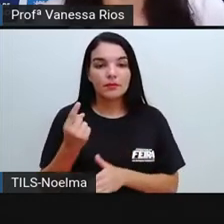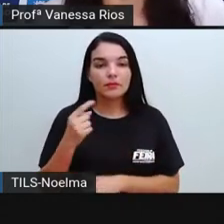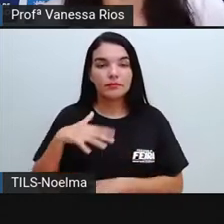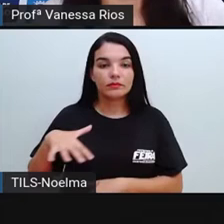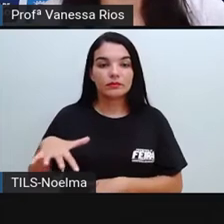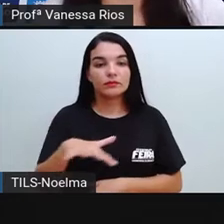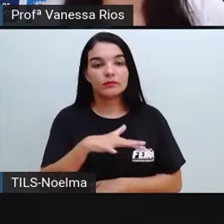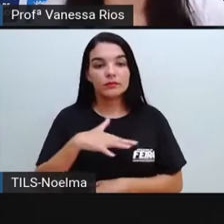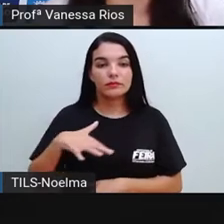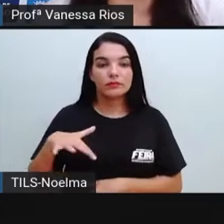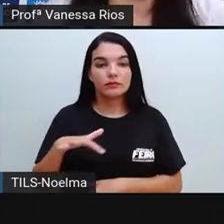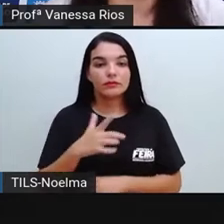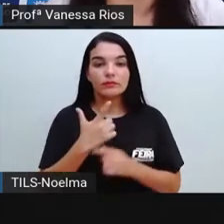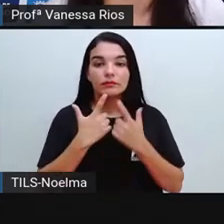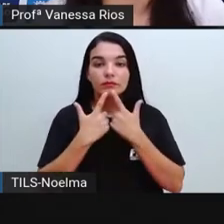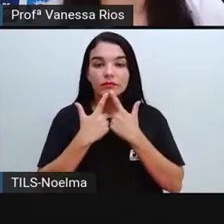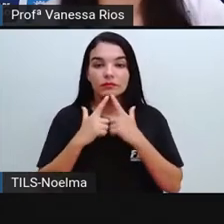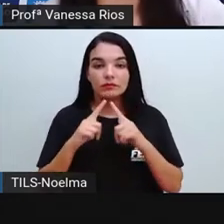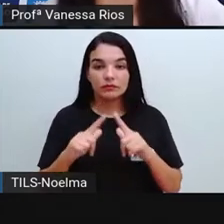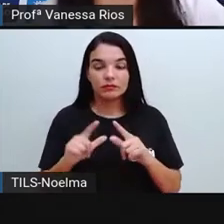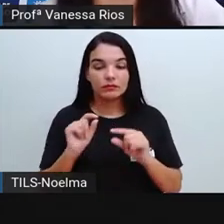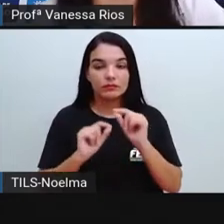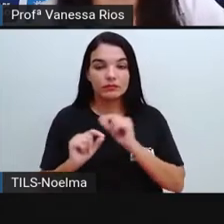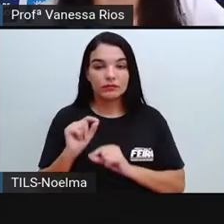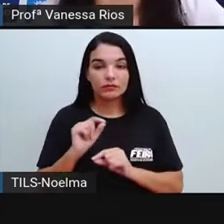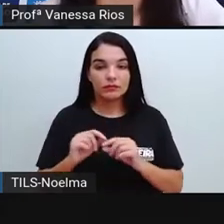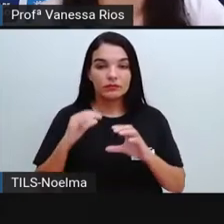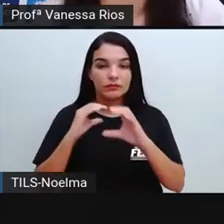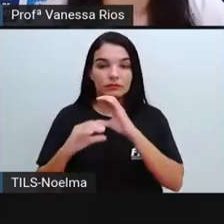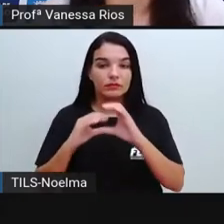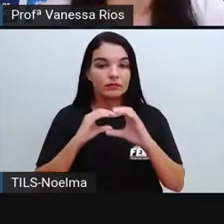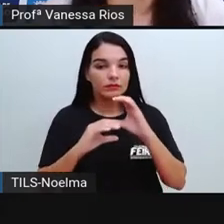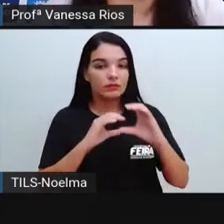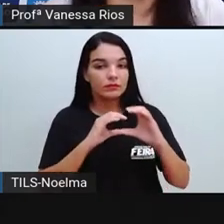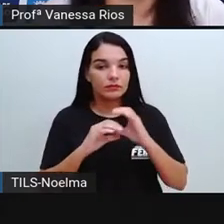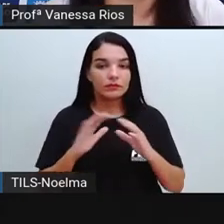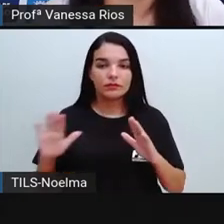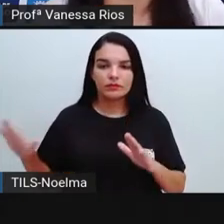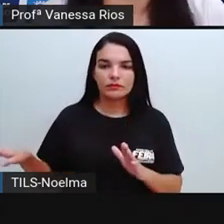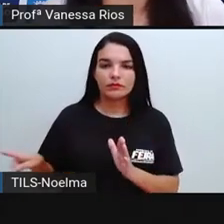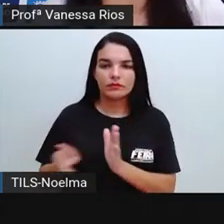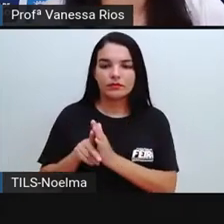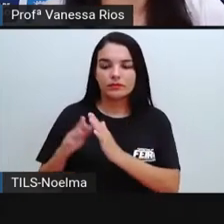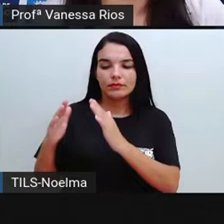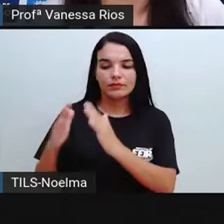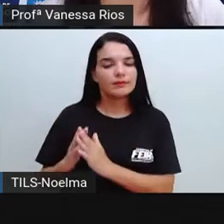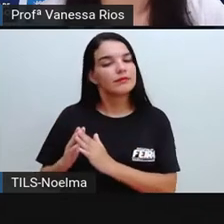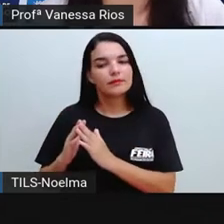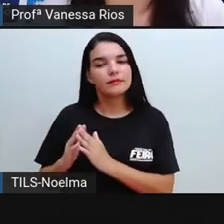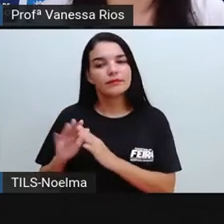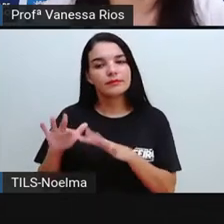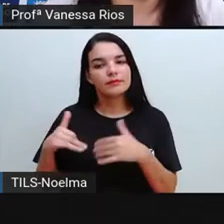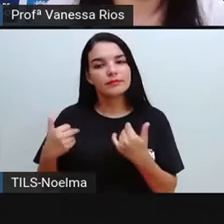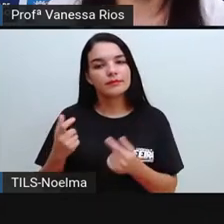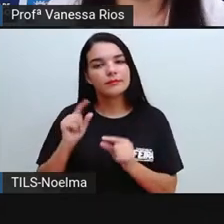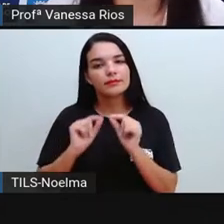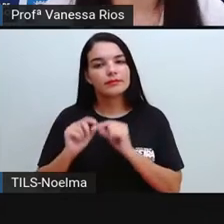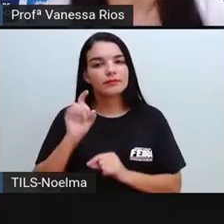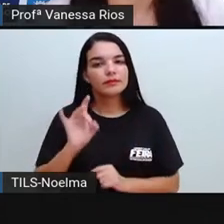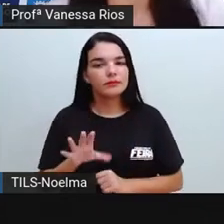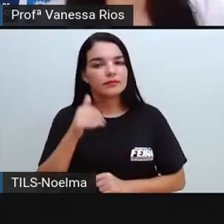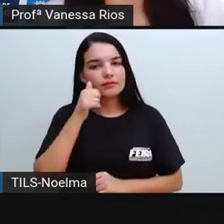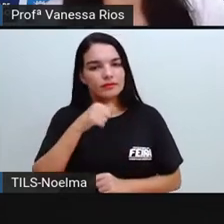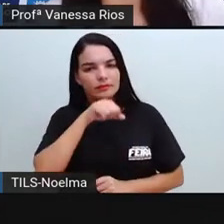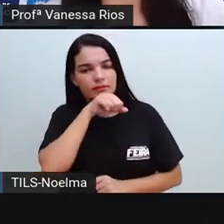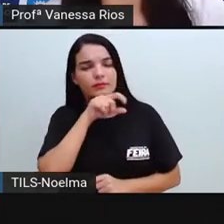contato aí com a linguagem, no processo de comunicação, é a nossa casa, né? É o nosso lar. Não só com a mãe,